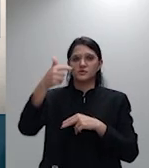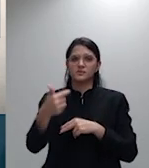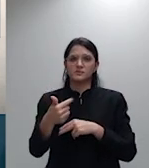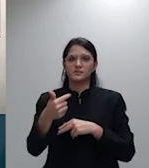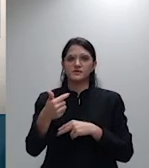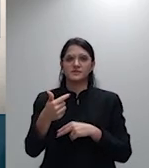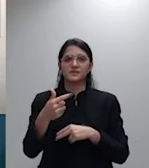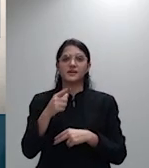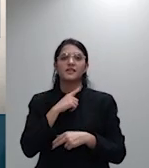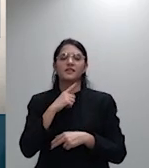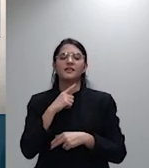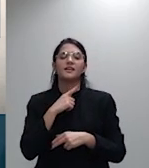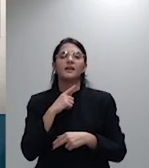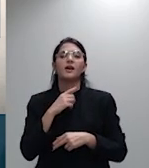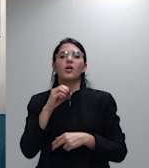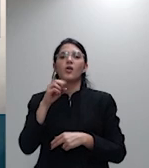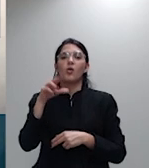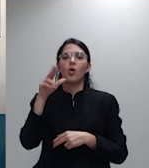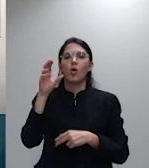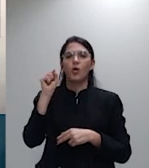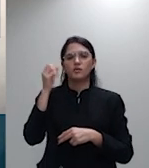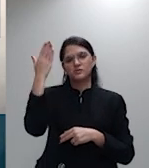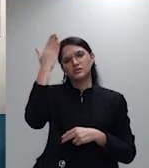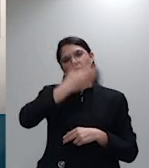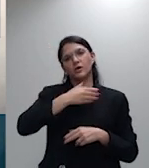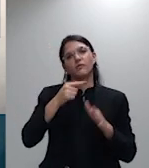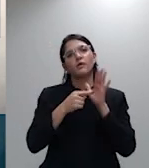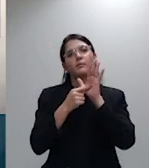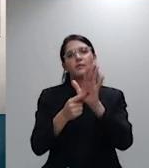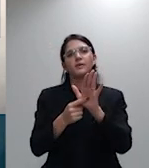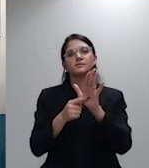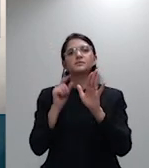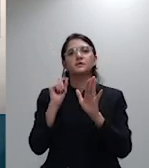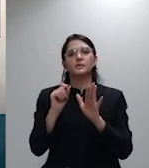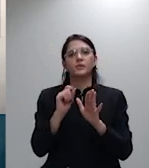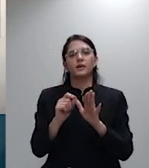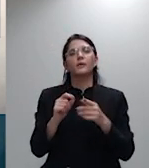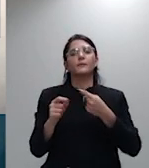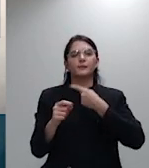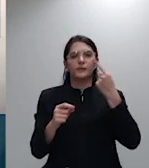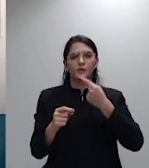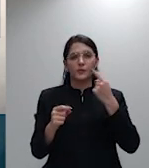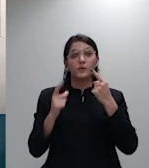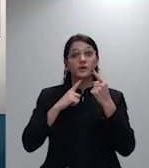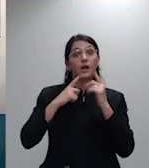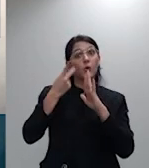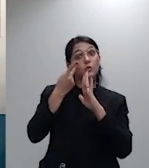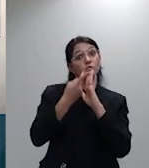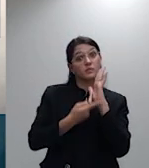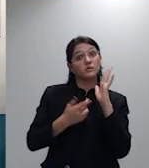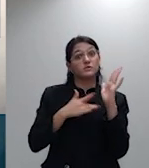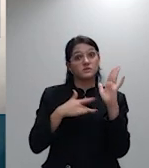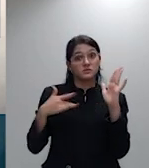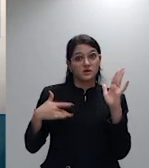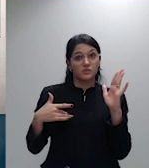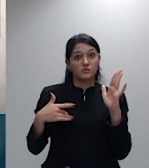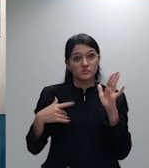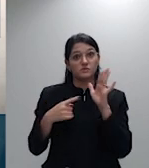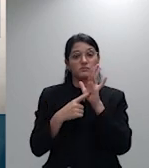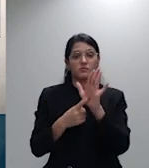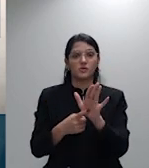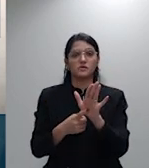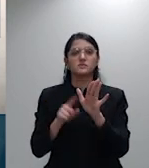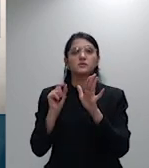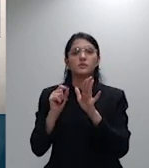exacerbaramente a um os planos de saúde se organizaram antes de 98 não havia regras a partir de 98 nós temos